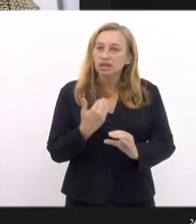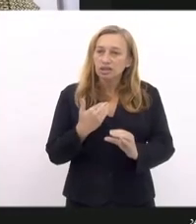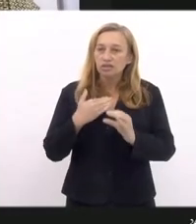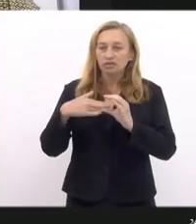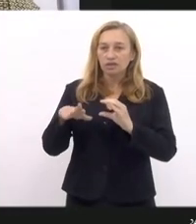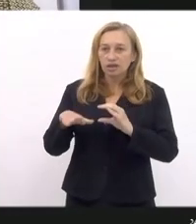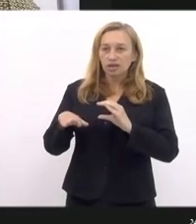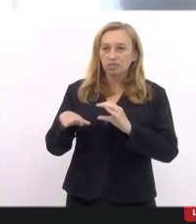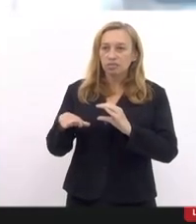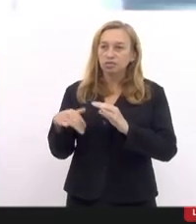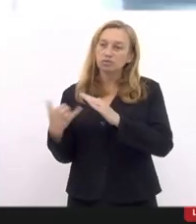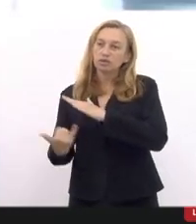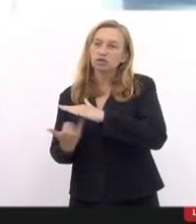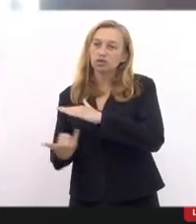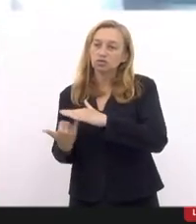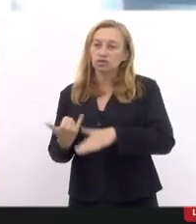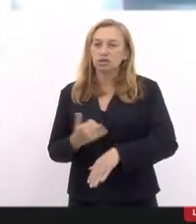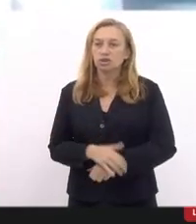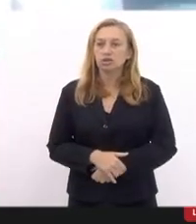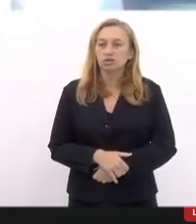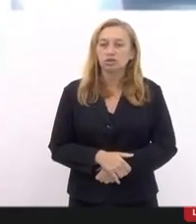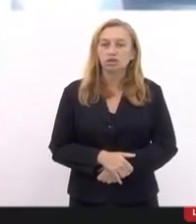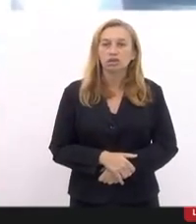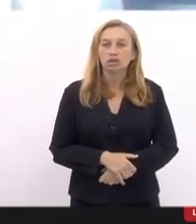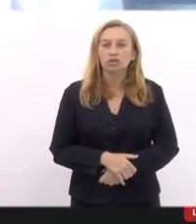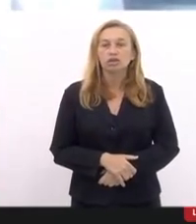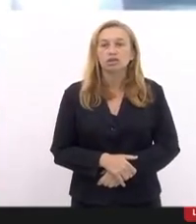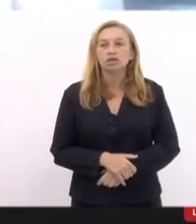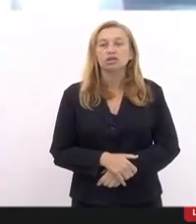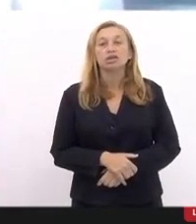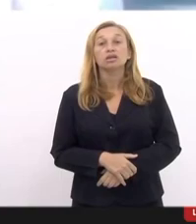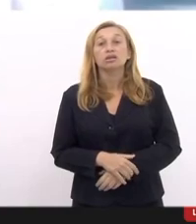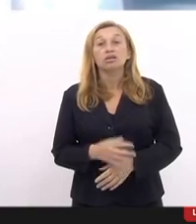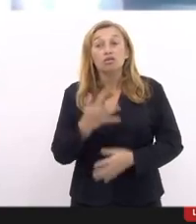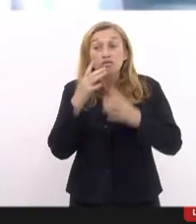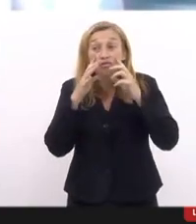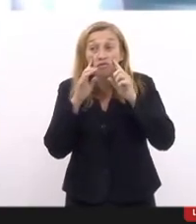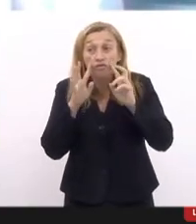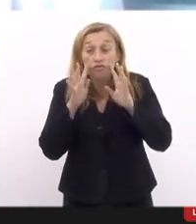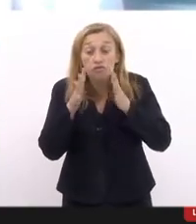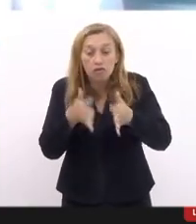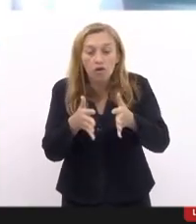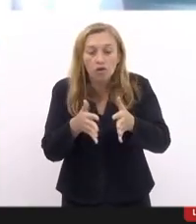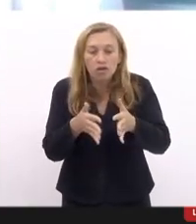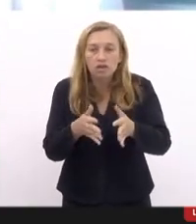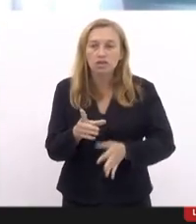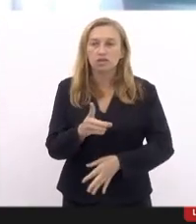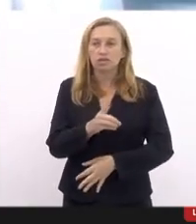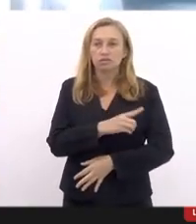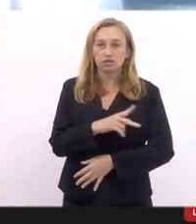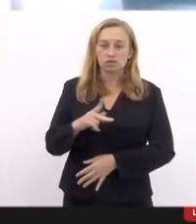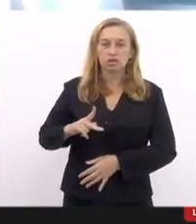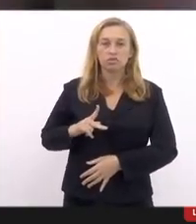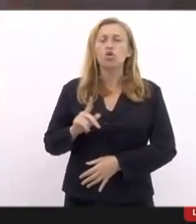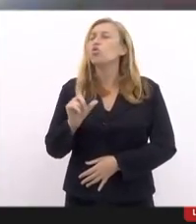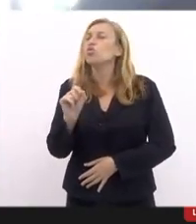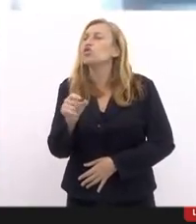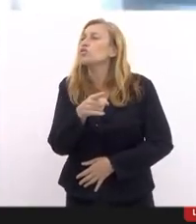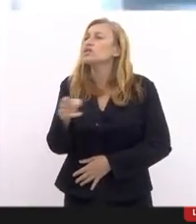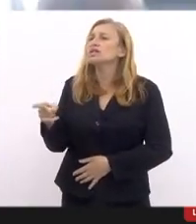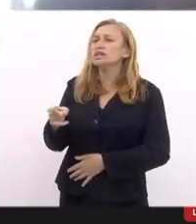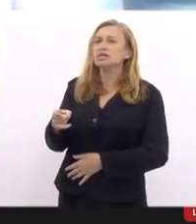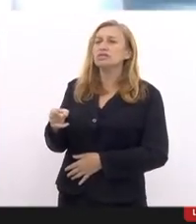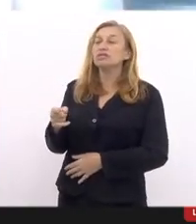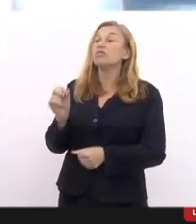às instituições e, digamos, ouçam a defensoria, vejam os dados da defensoria, o que vocês vão